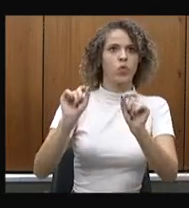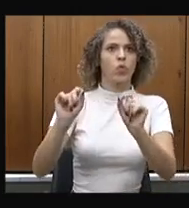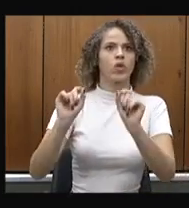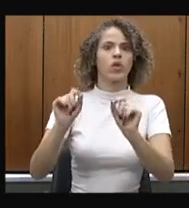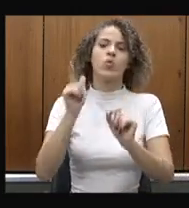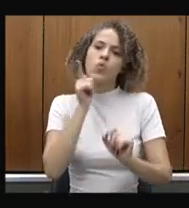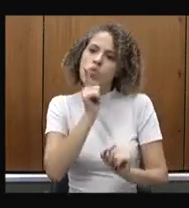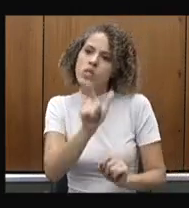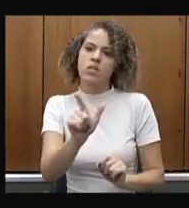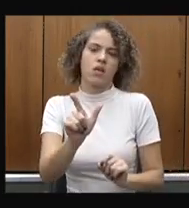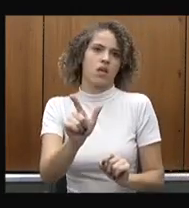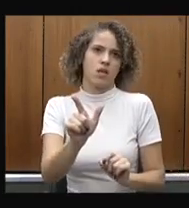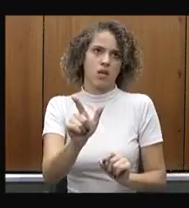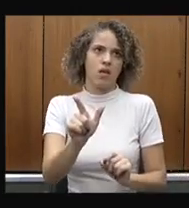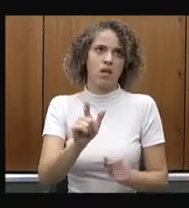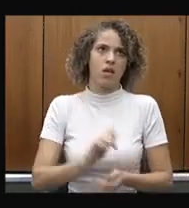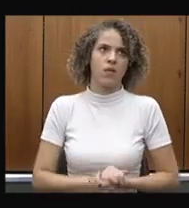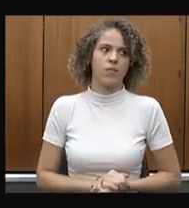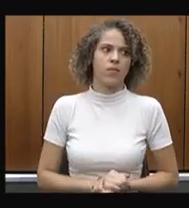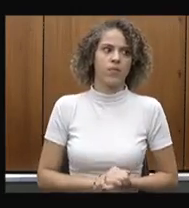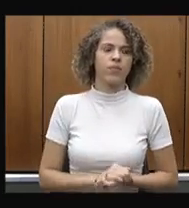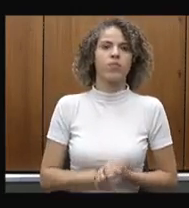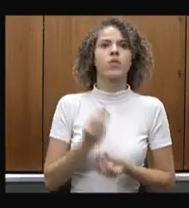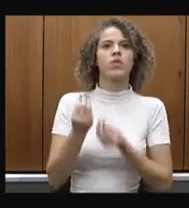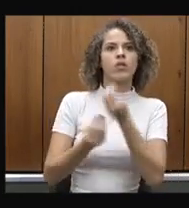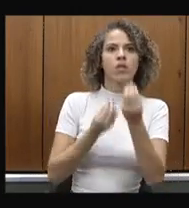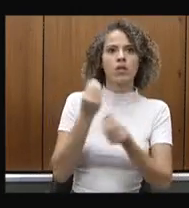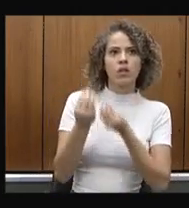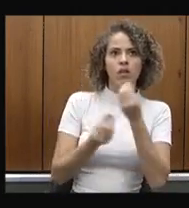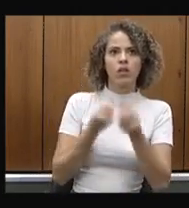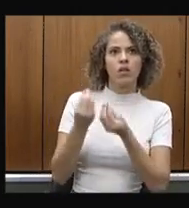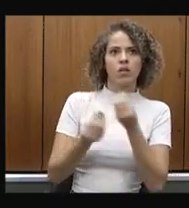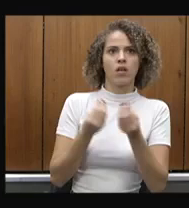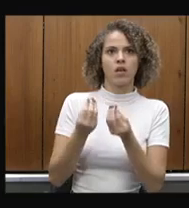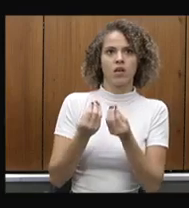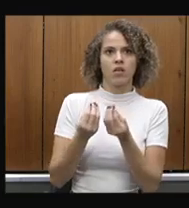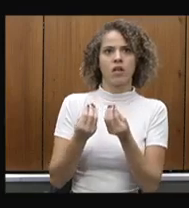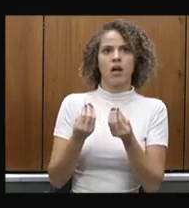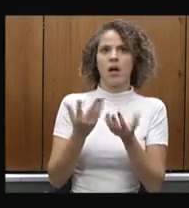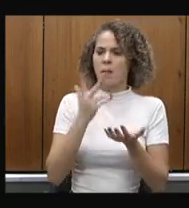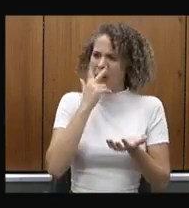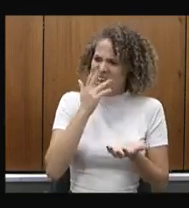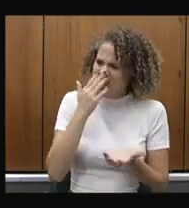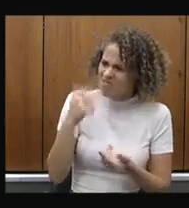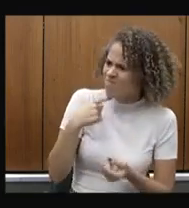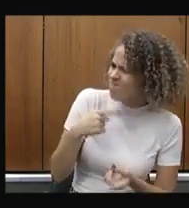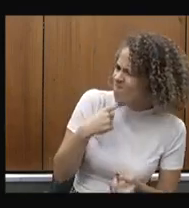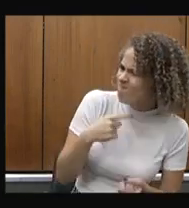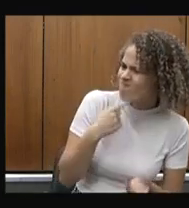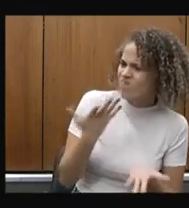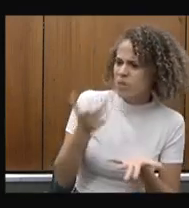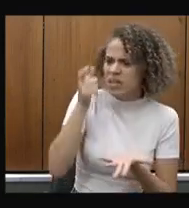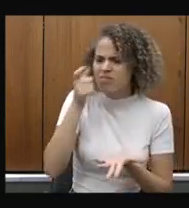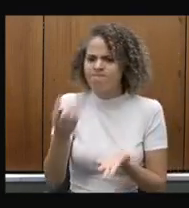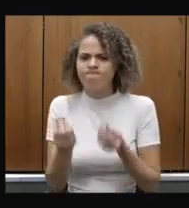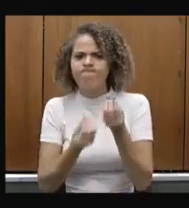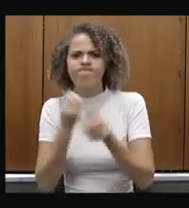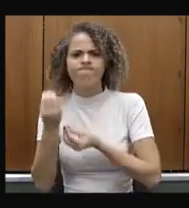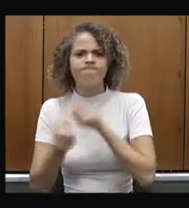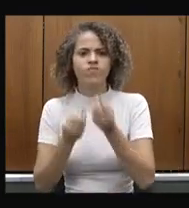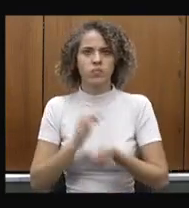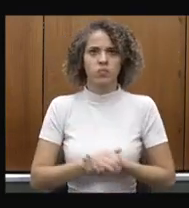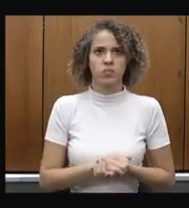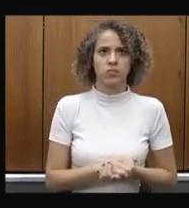presidir quem eles acham que deve presidir eu não sei que danado de interesse é esse em manter